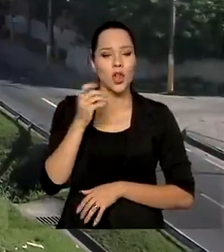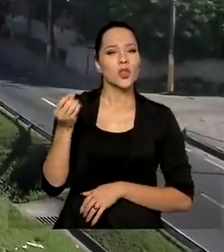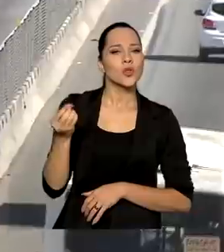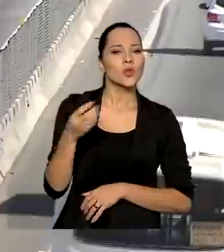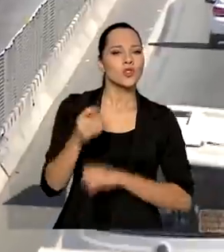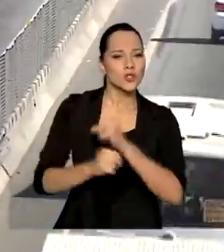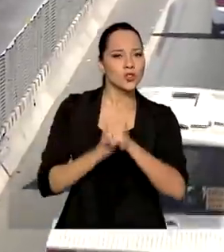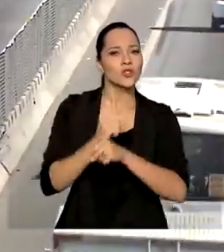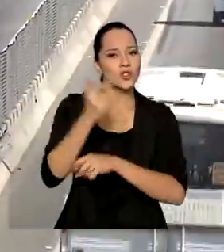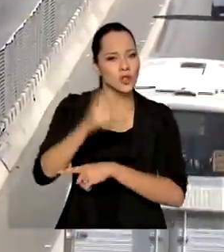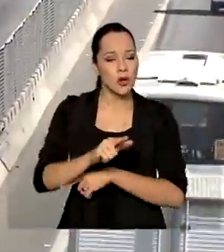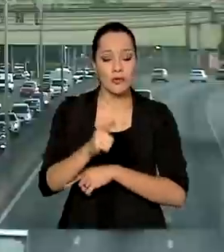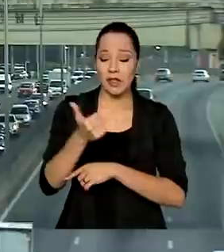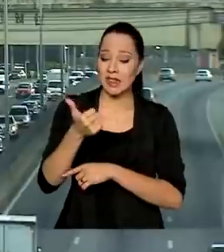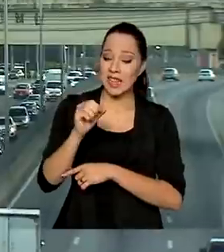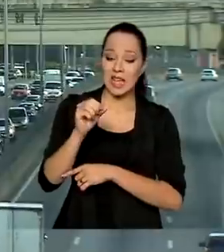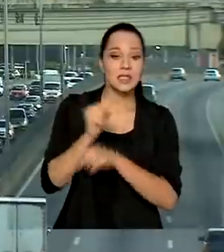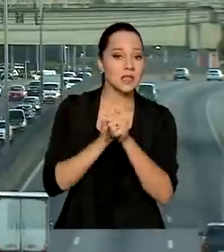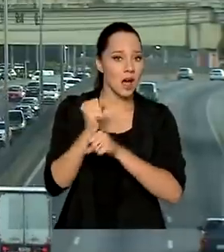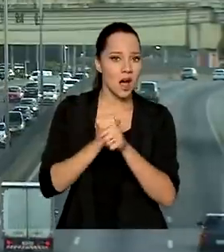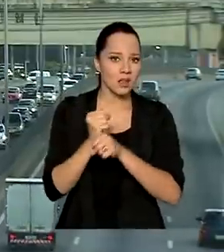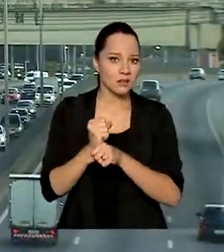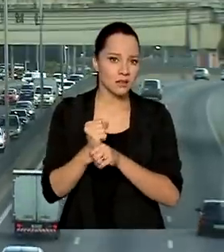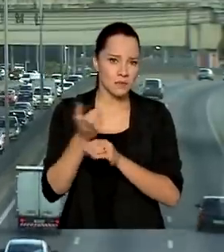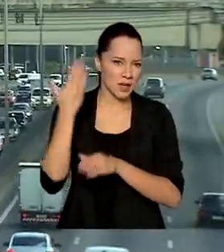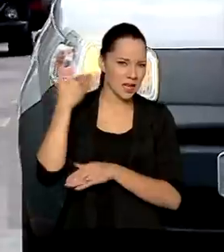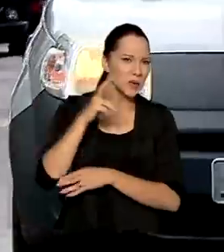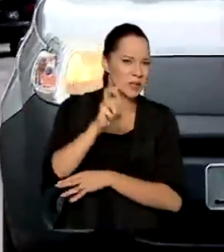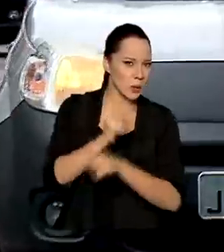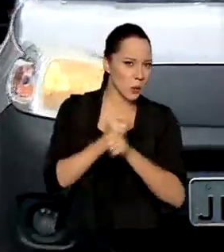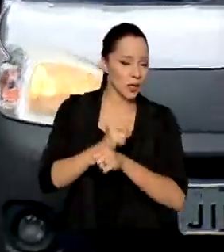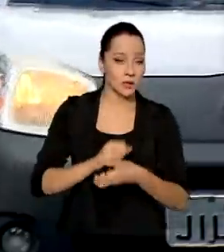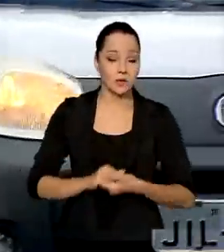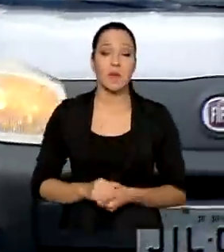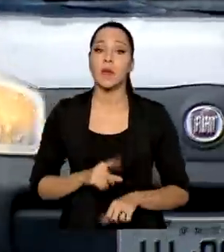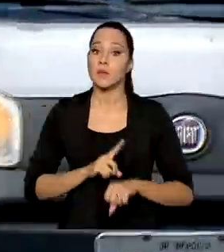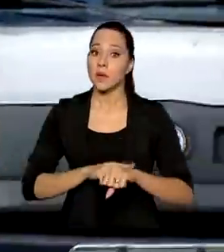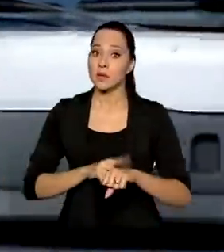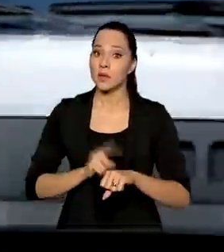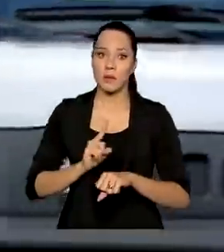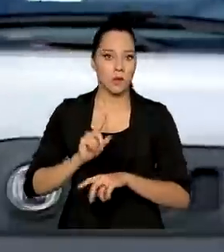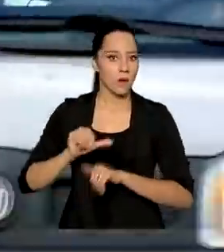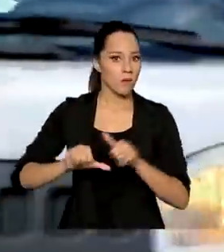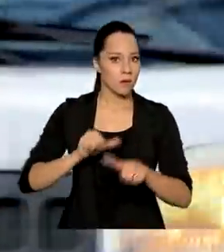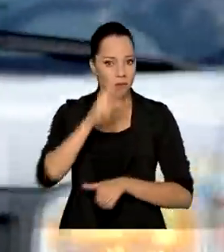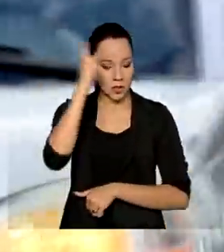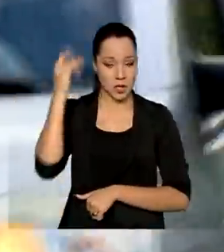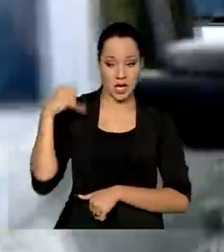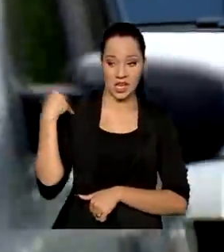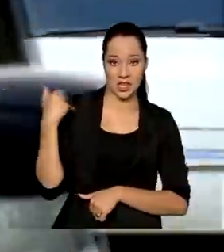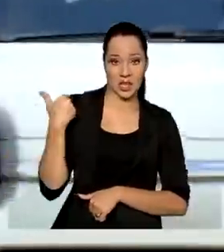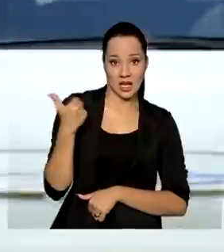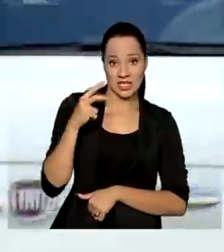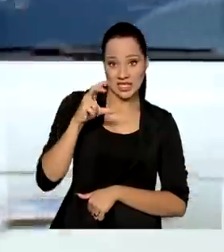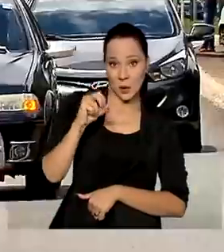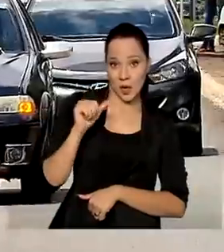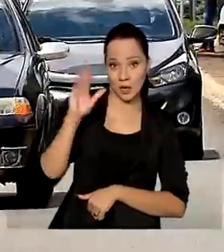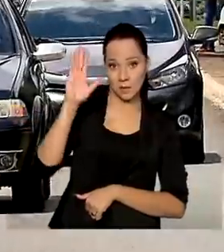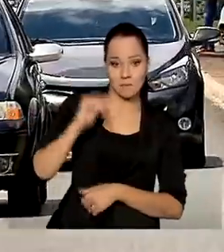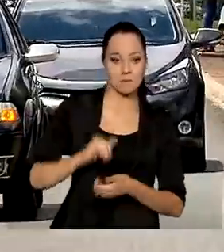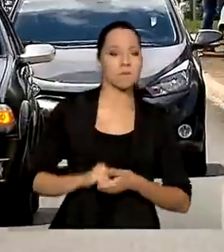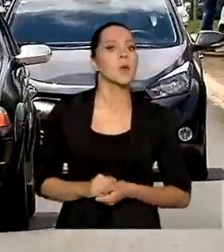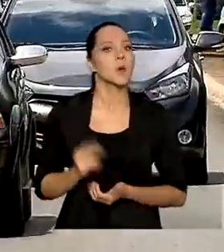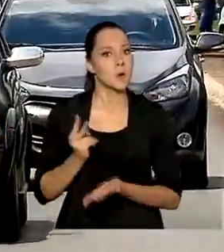documento agora a cada 10 anos, ao invés de 5 anos. Mas o prazo não muda para quem tem mais de 50 anos,